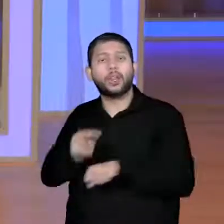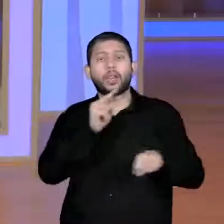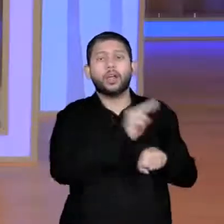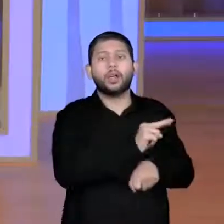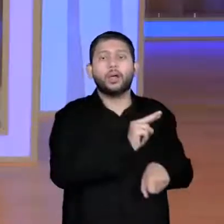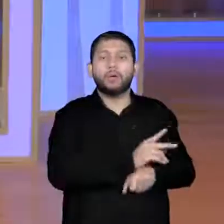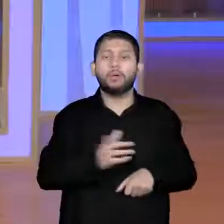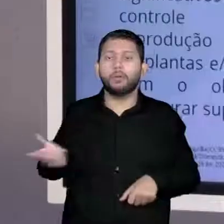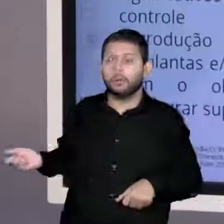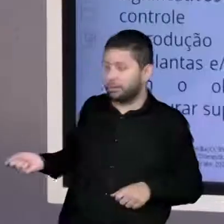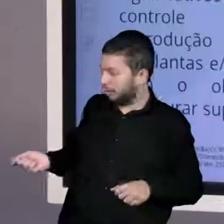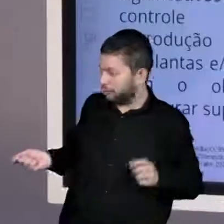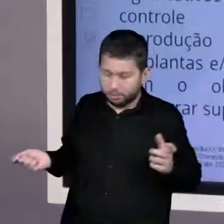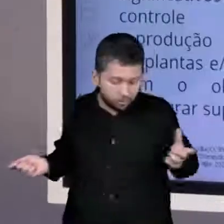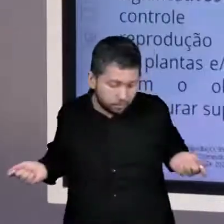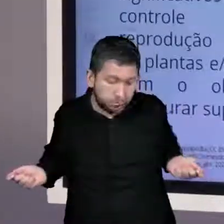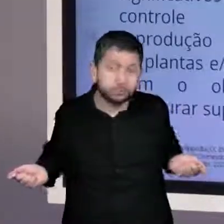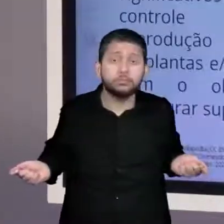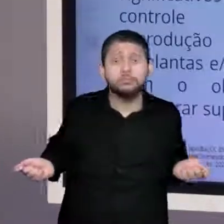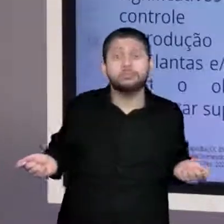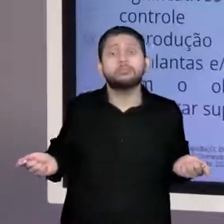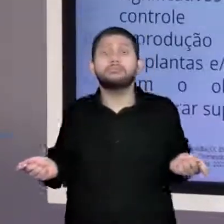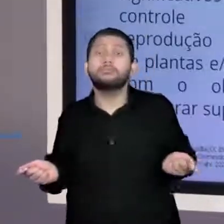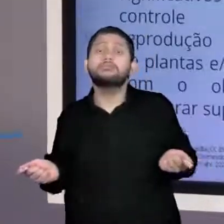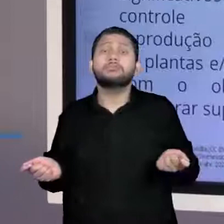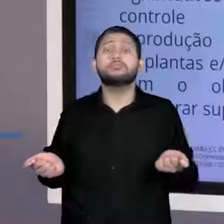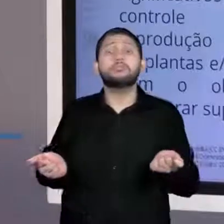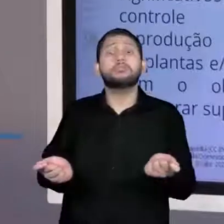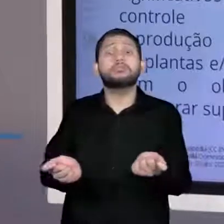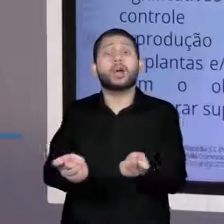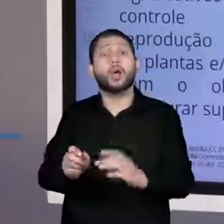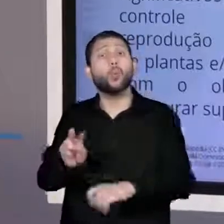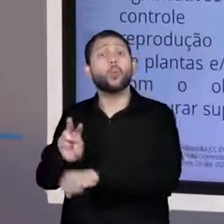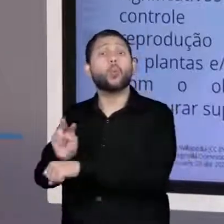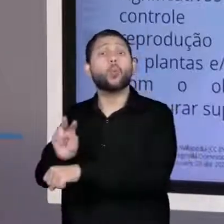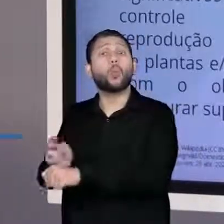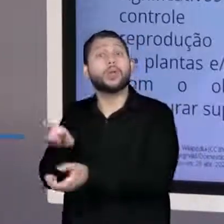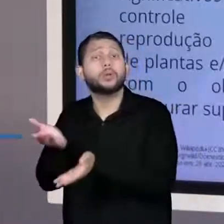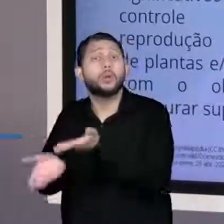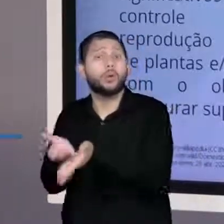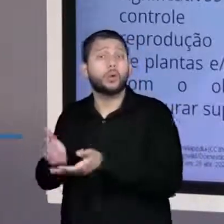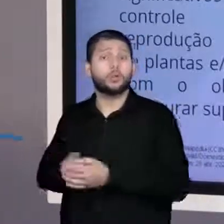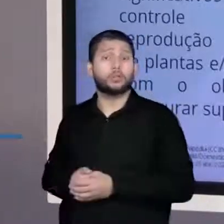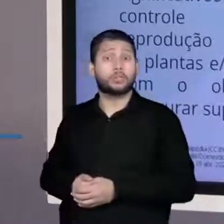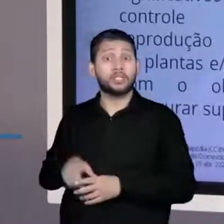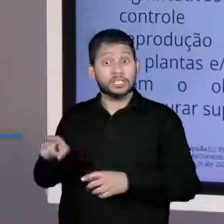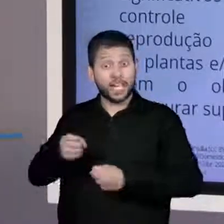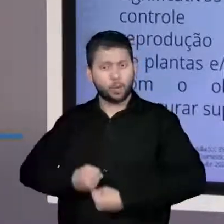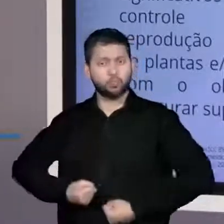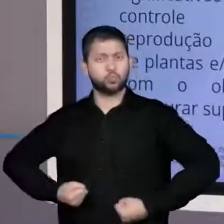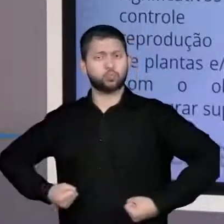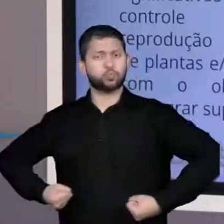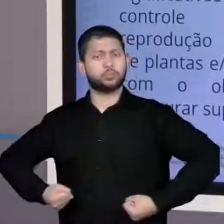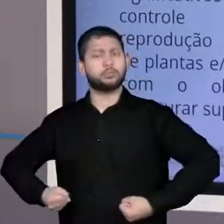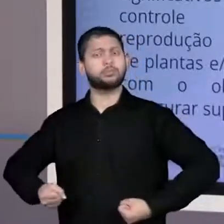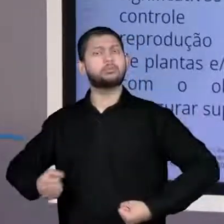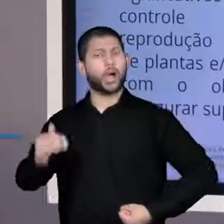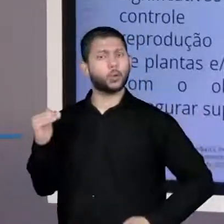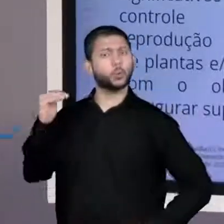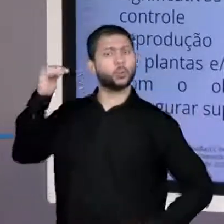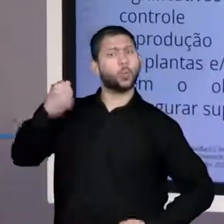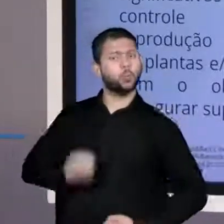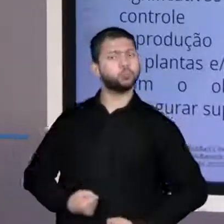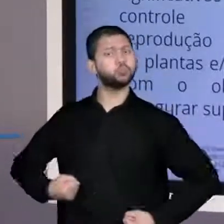de domesticação dos animais. E esses animais aí, muitas vezes, vai para o abate depois. Então, ela cuida desses animais,